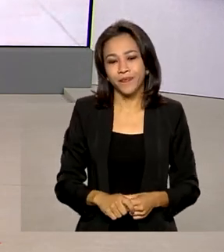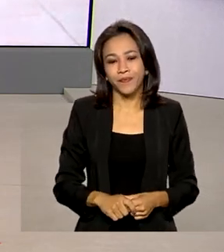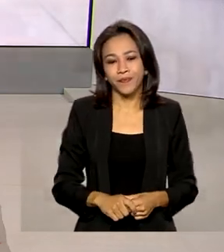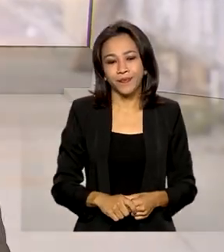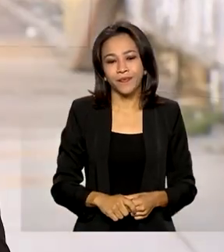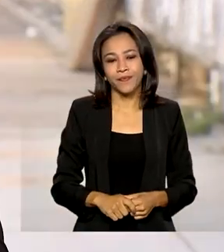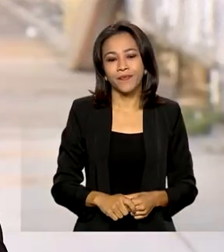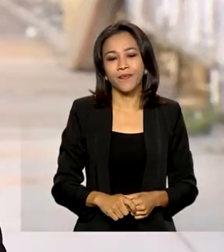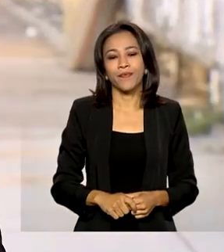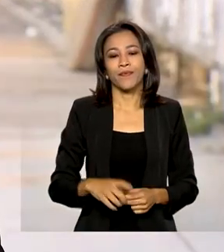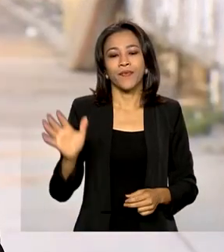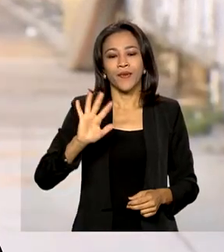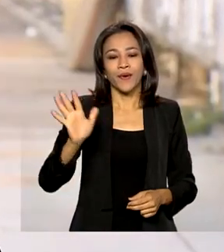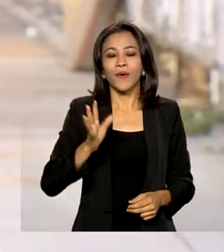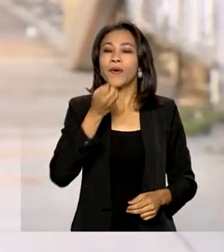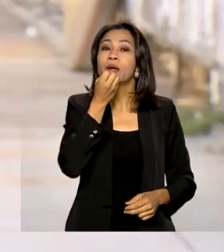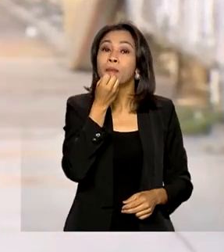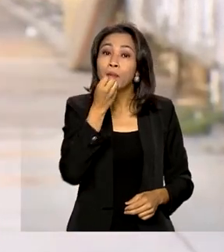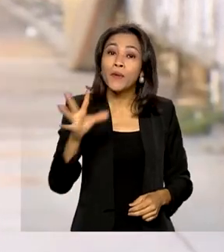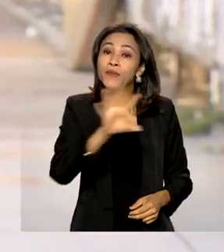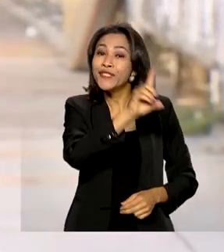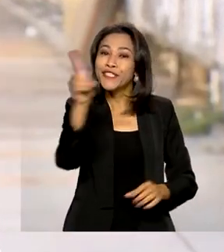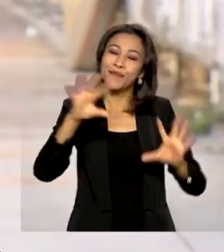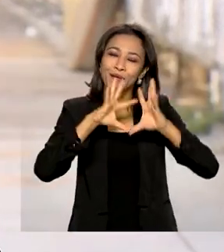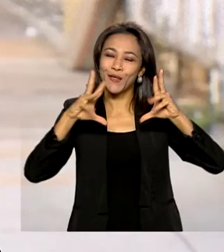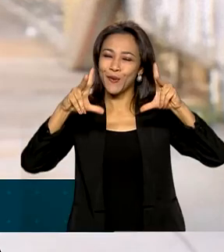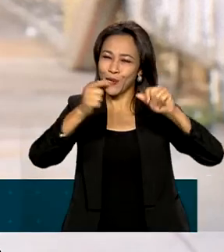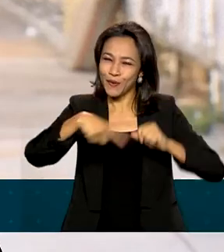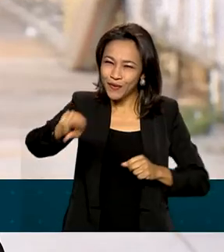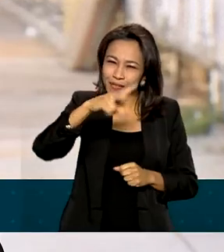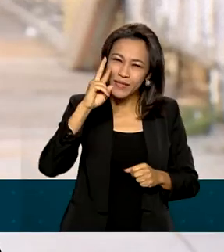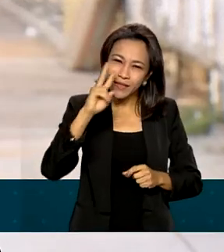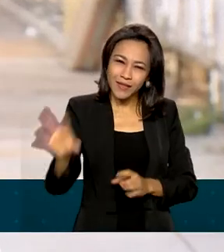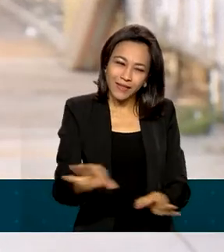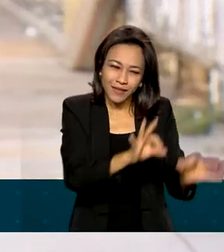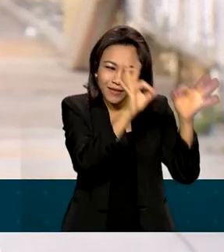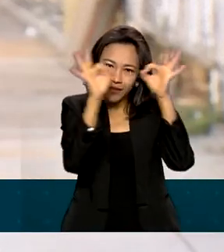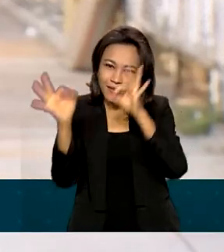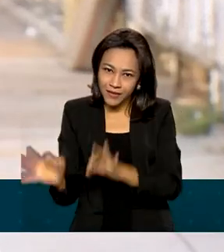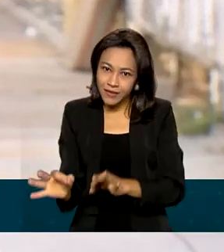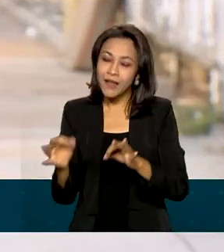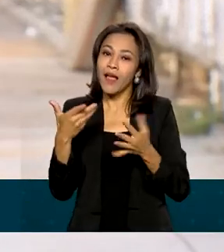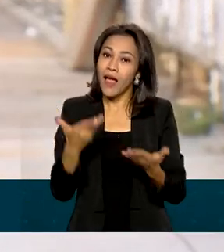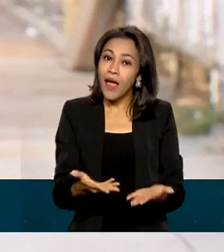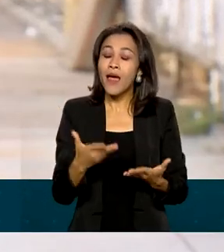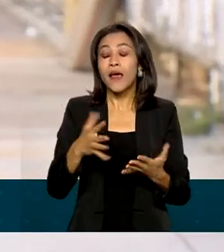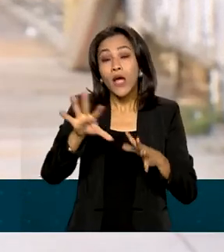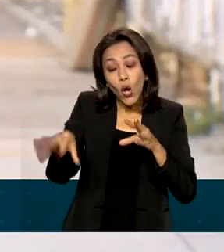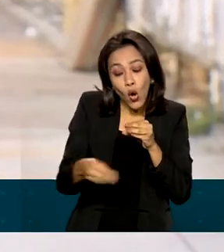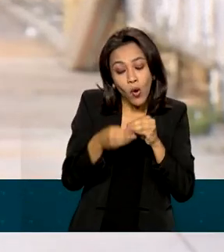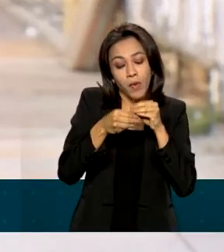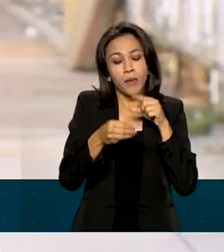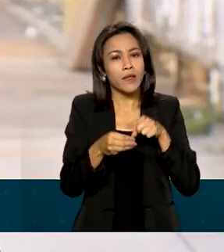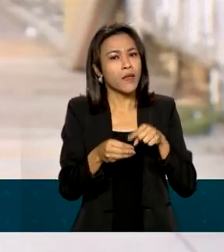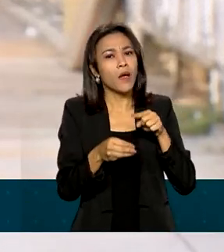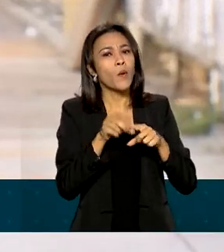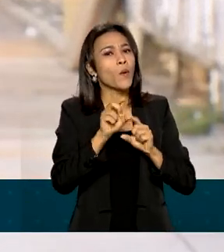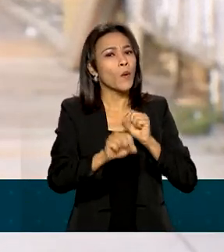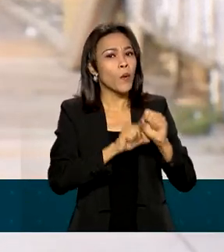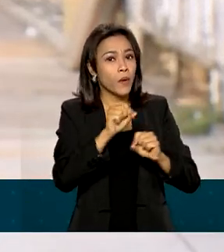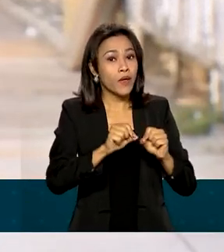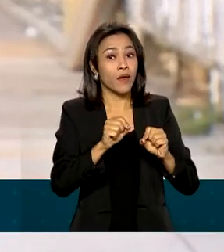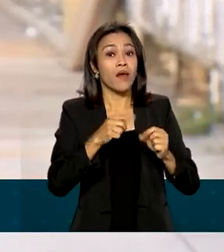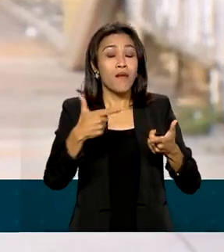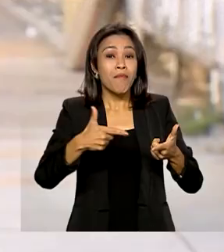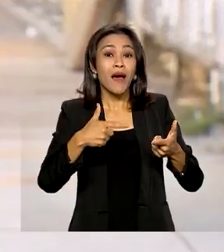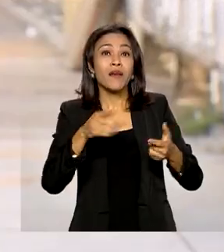Oi Renata, bom dia pra você, bom dia pra todo mundo que nos acompanha. Olha, esse um processo complementar para preencher a vaga de recenseadores em